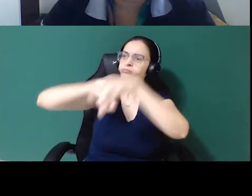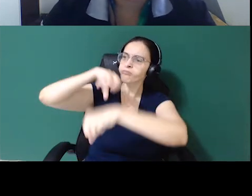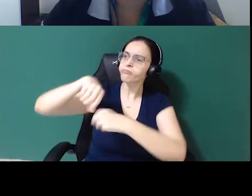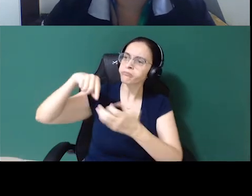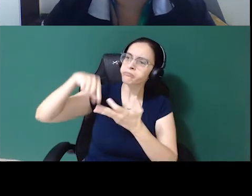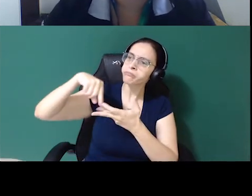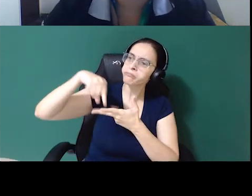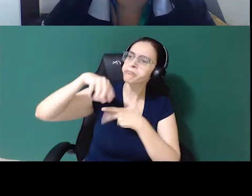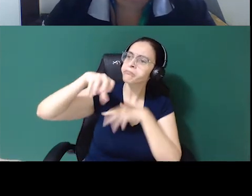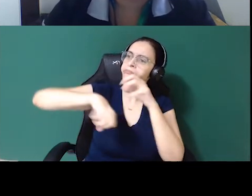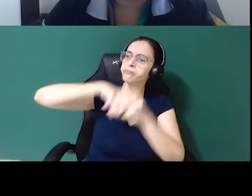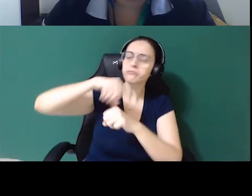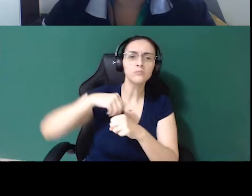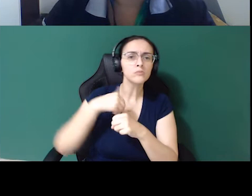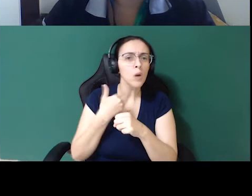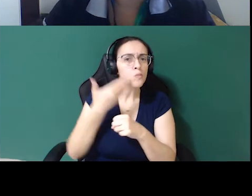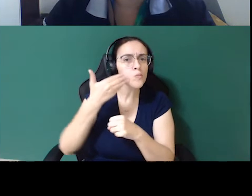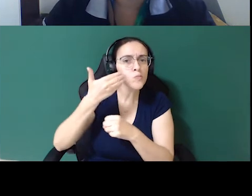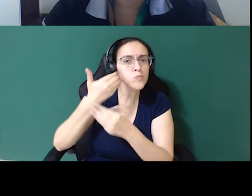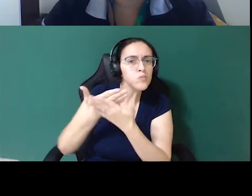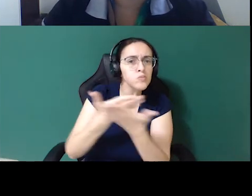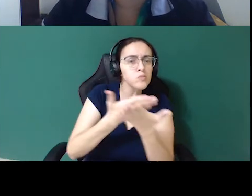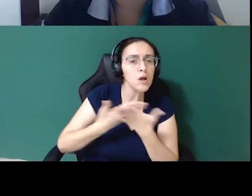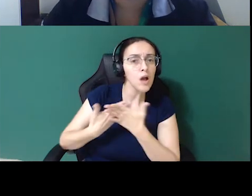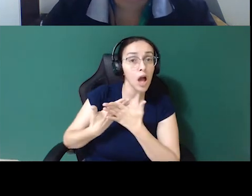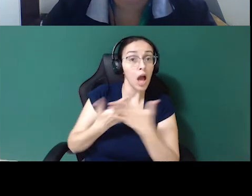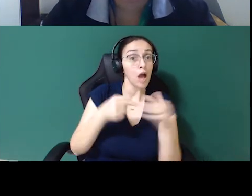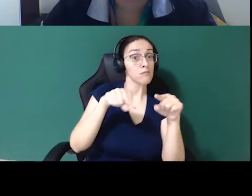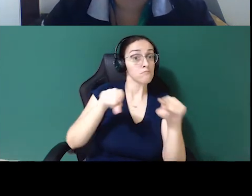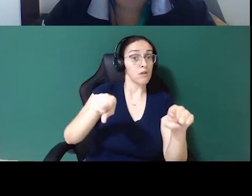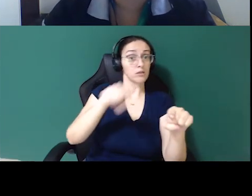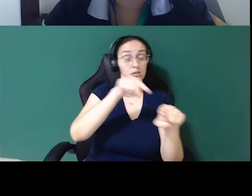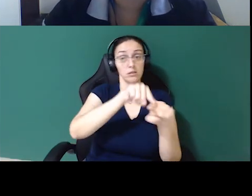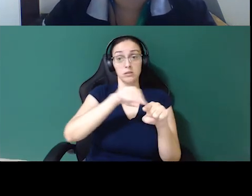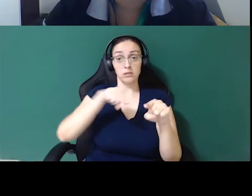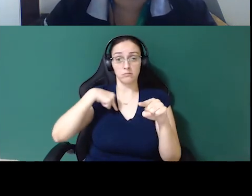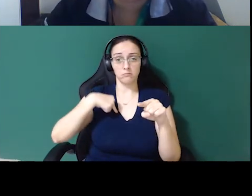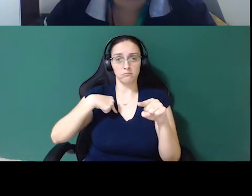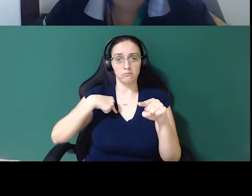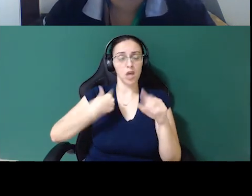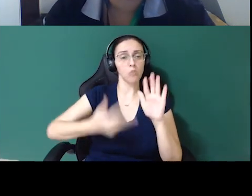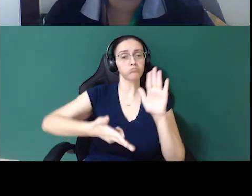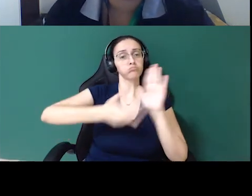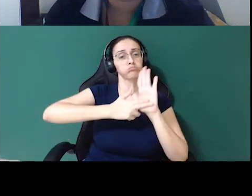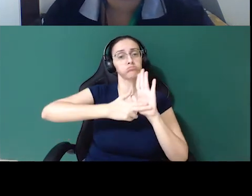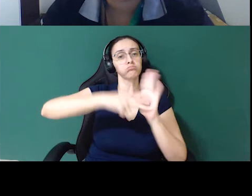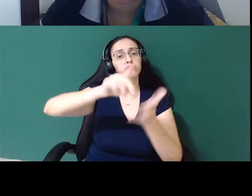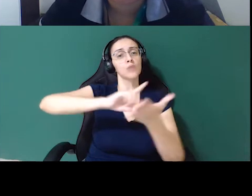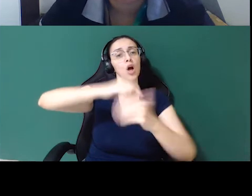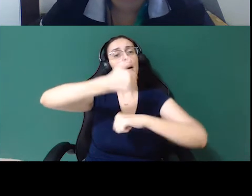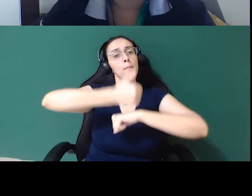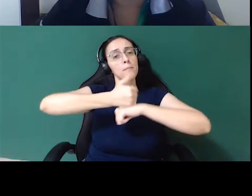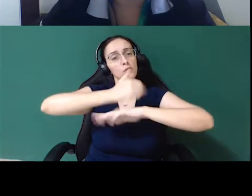paralelo, mas sem deixar de pleitear as vagas, sem deixar de me assumir como uma profissional